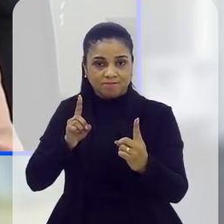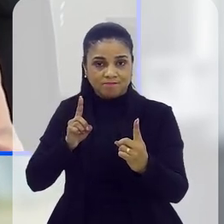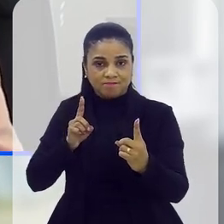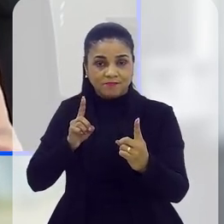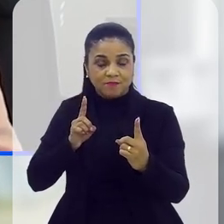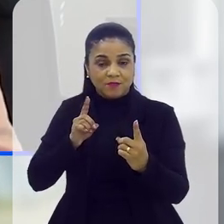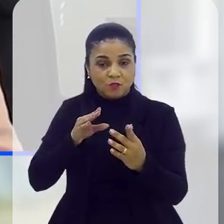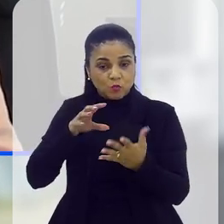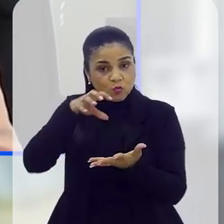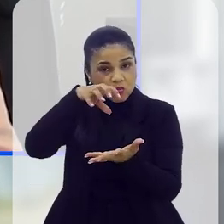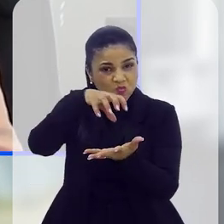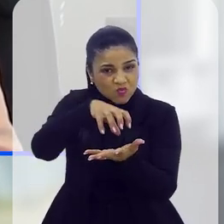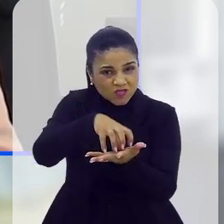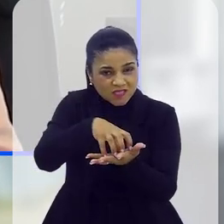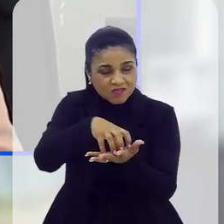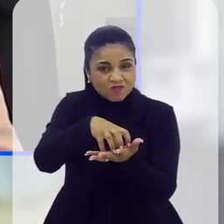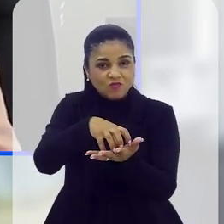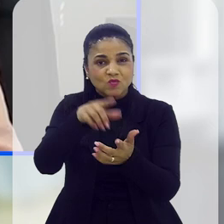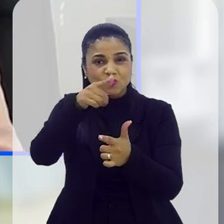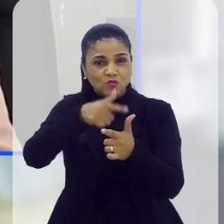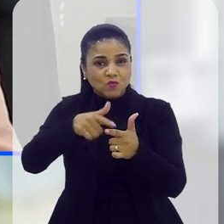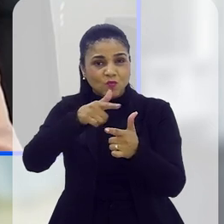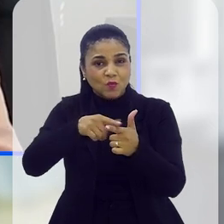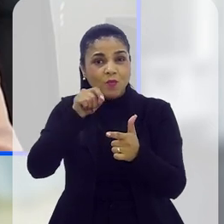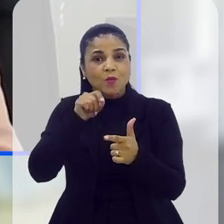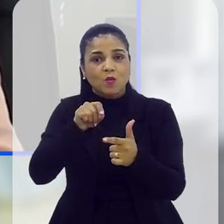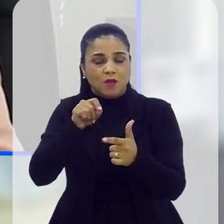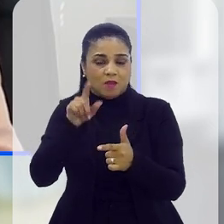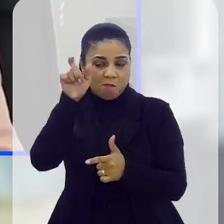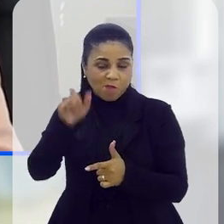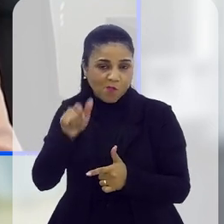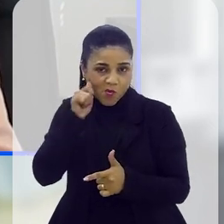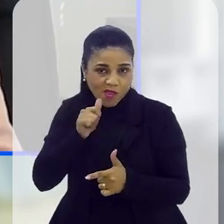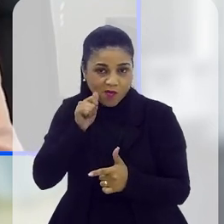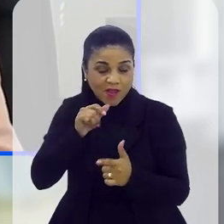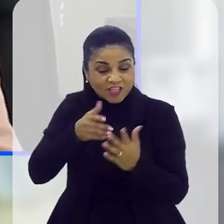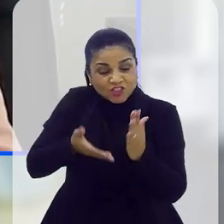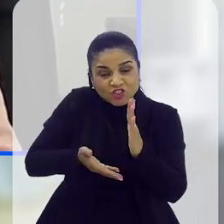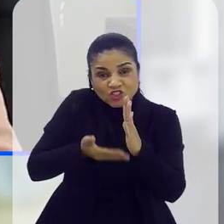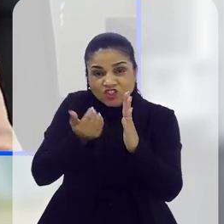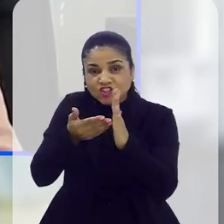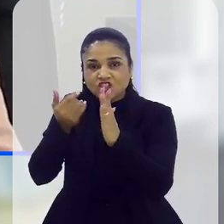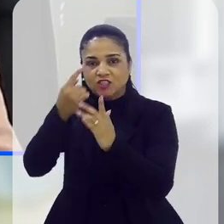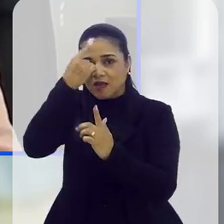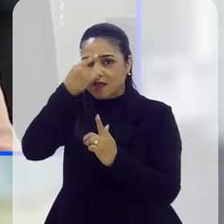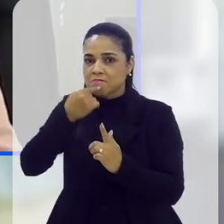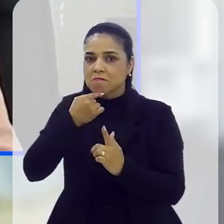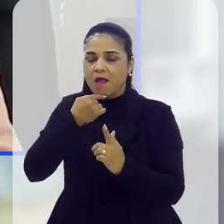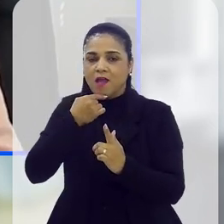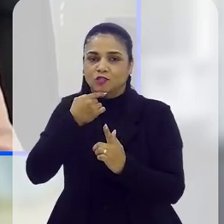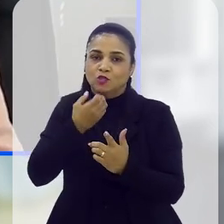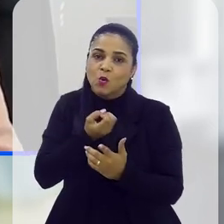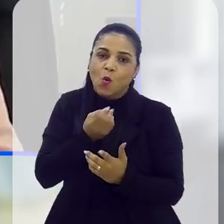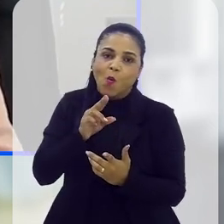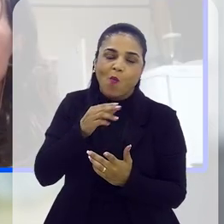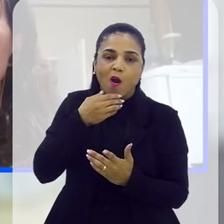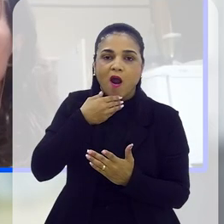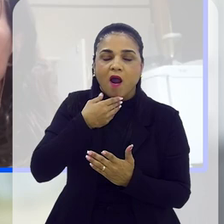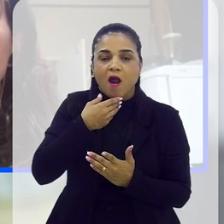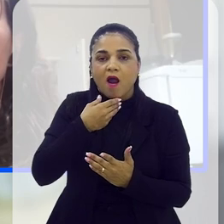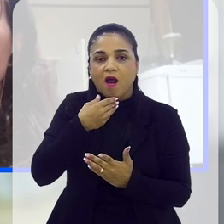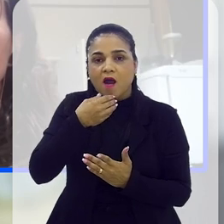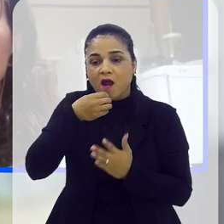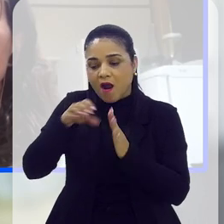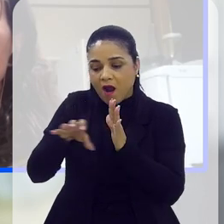o cerne da questão que aflige a mulher é a retirada do ar daquela imagem ou daquele áudio. E não